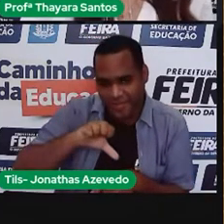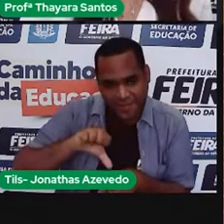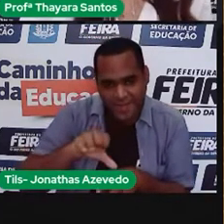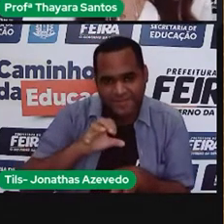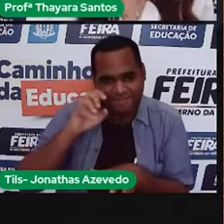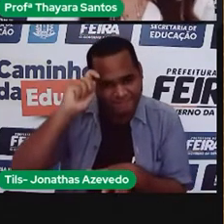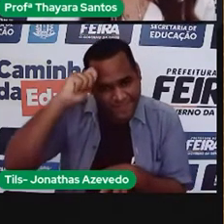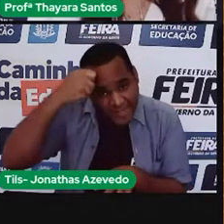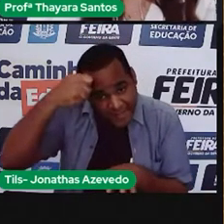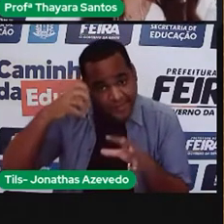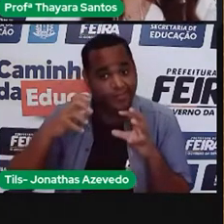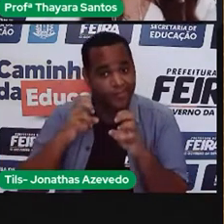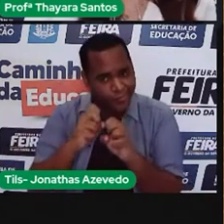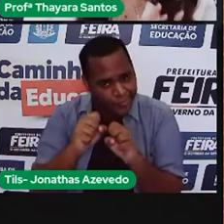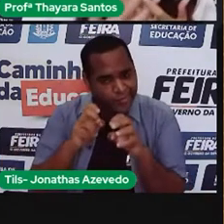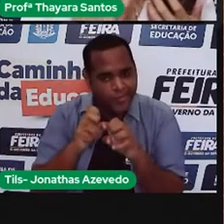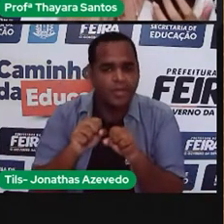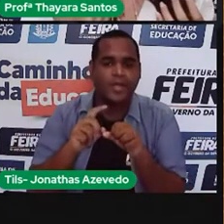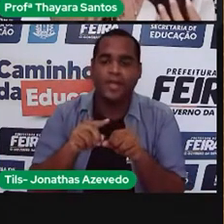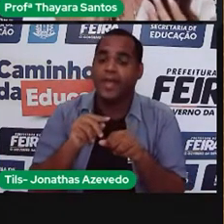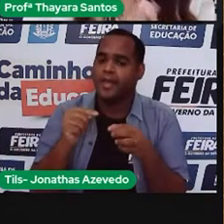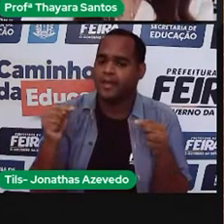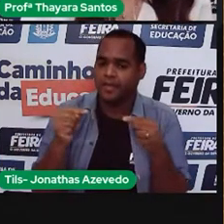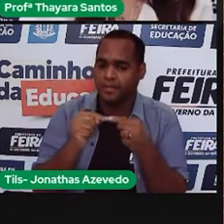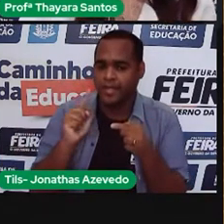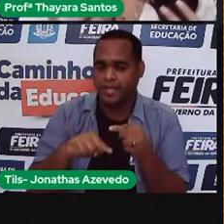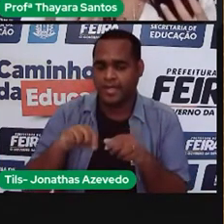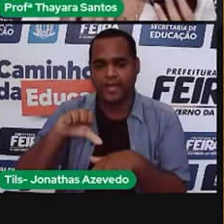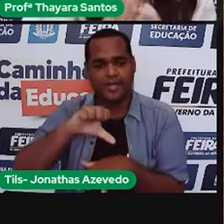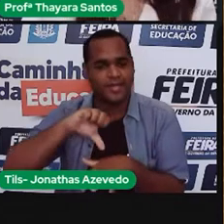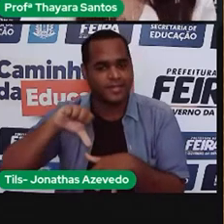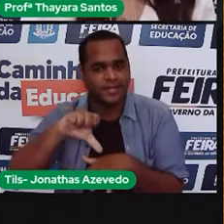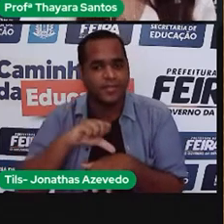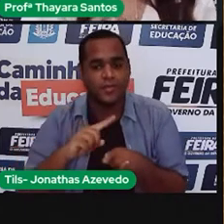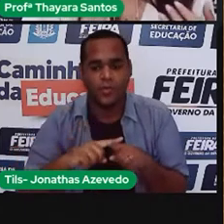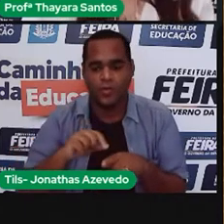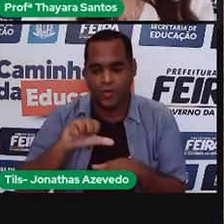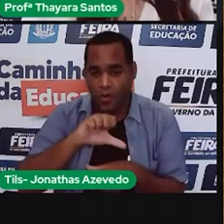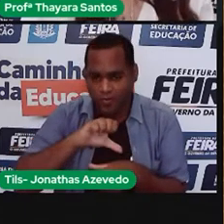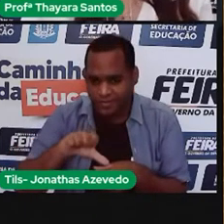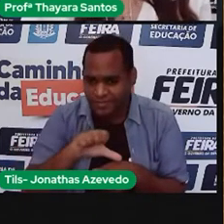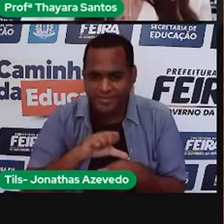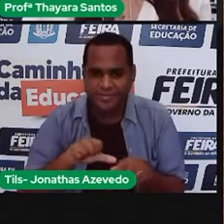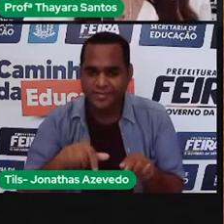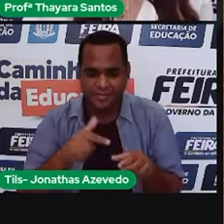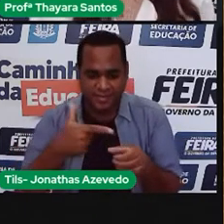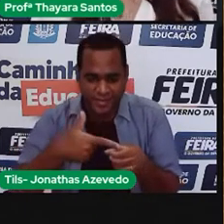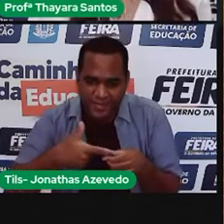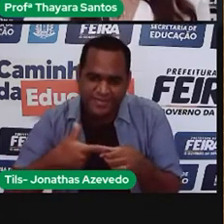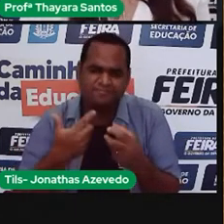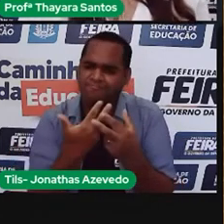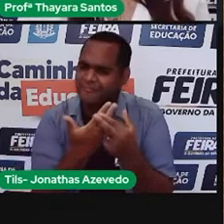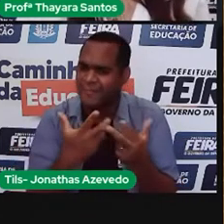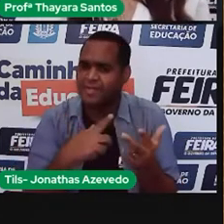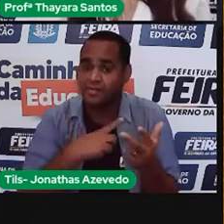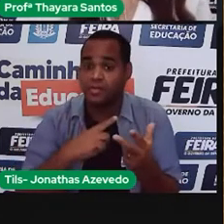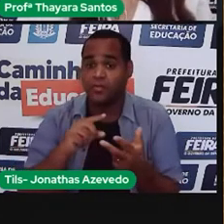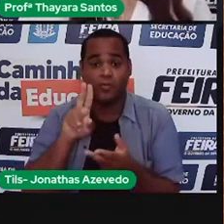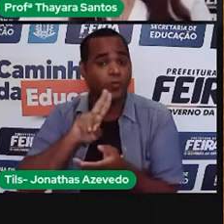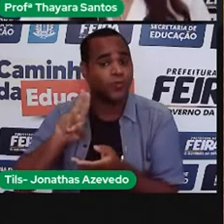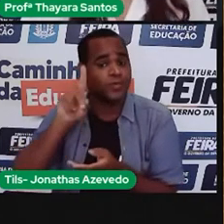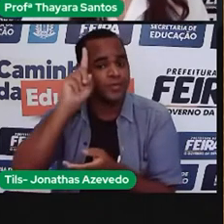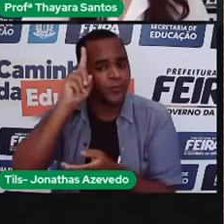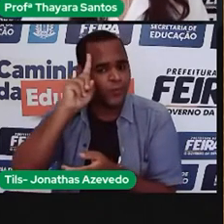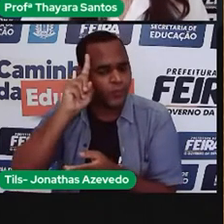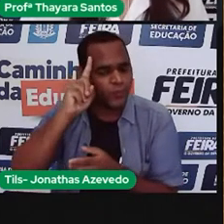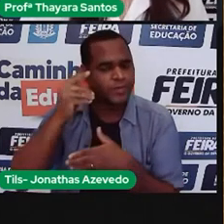petróleo é um combustível fóssil. Ele origina a gasolina, o óleo diesel, que são importantes combustíveis para o nosso cotidiano. E